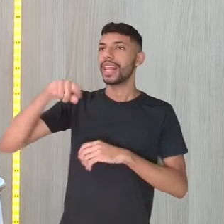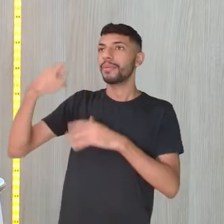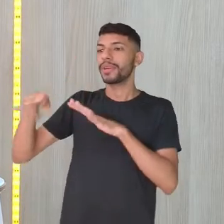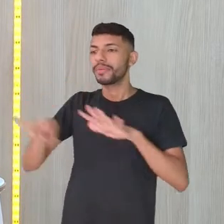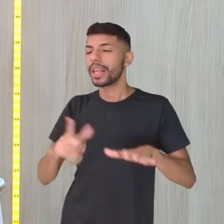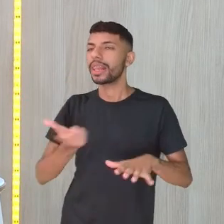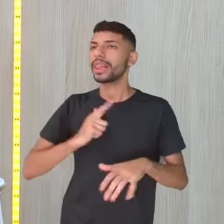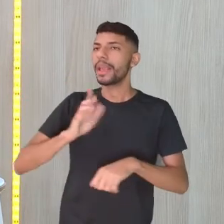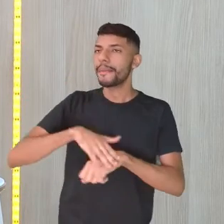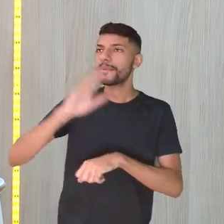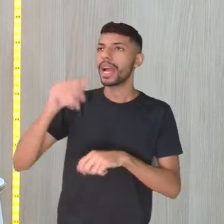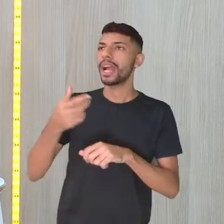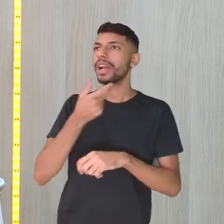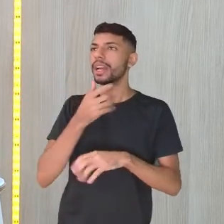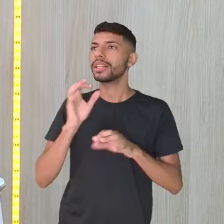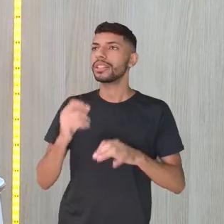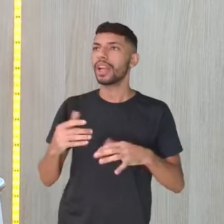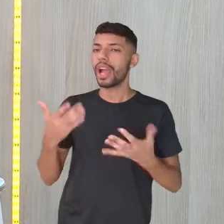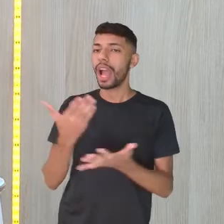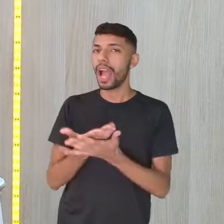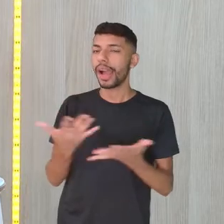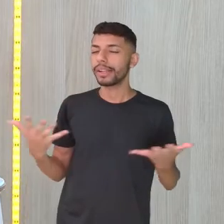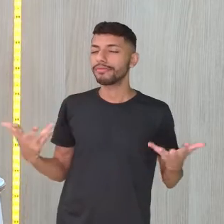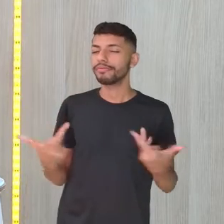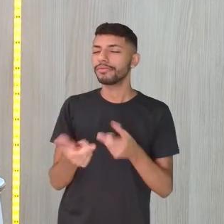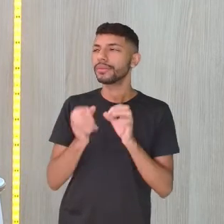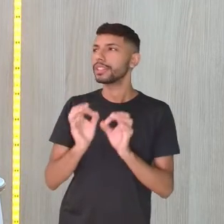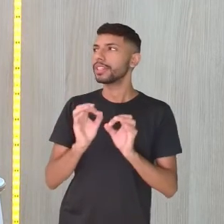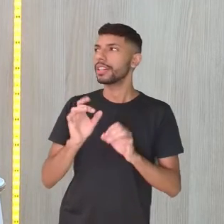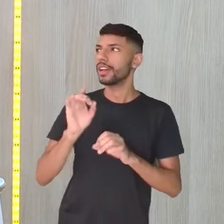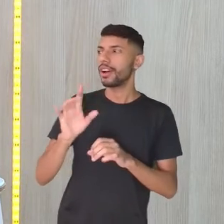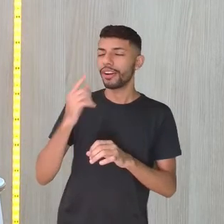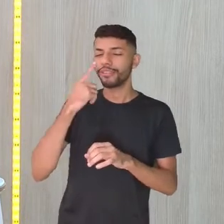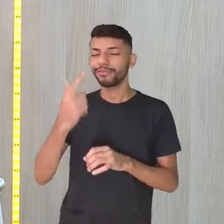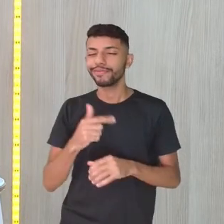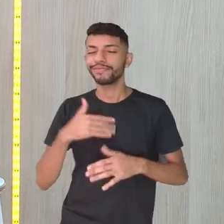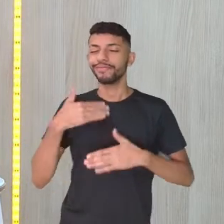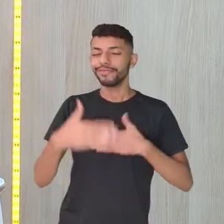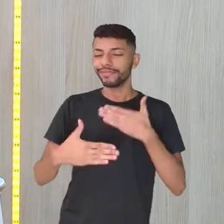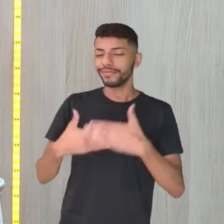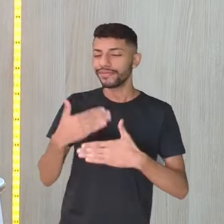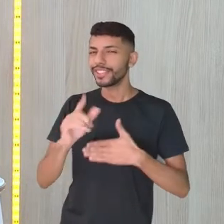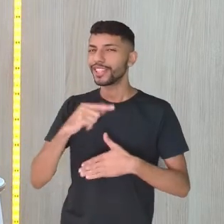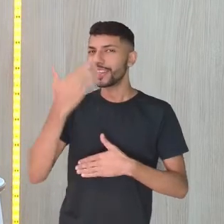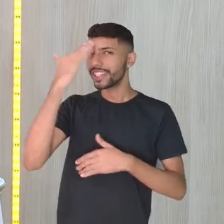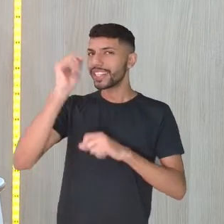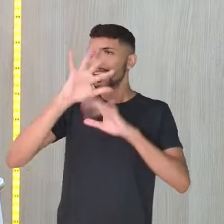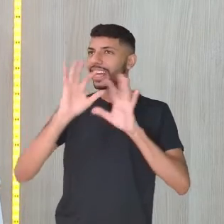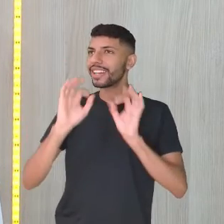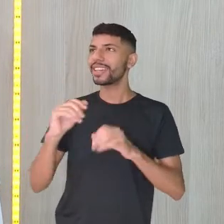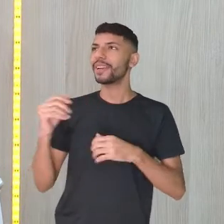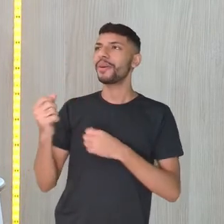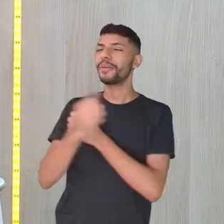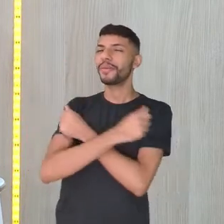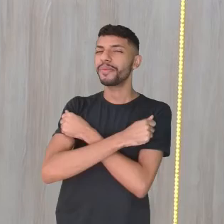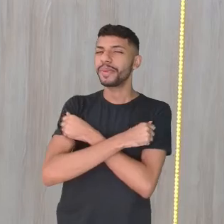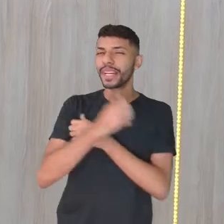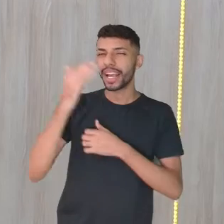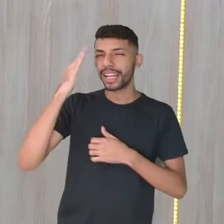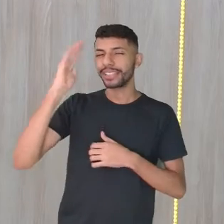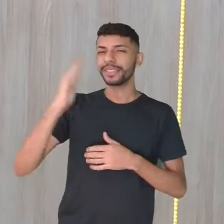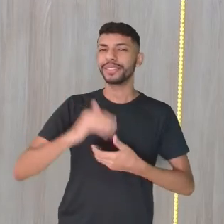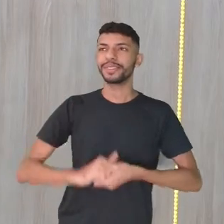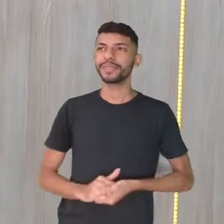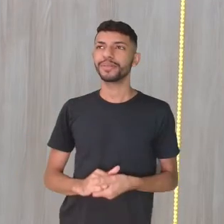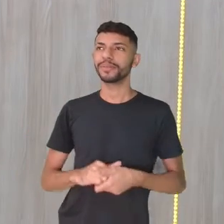mais inglês, aula show, sensacional, ó, assim, só devagarzinho, a gente compreende. Valeu, professor, forte abraço, viu? Pois é,